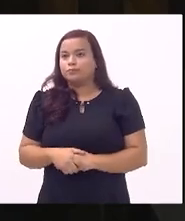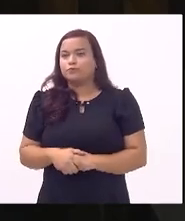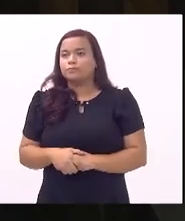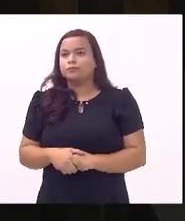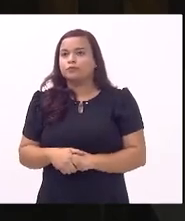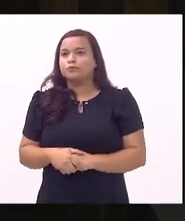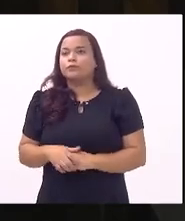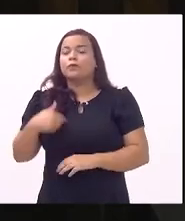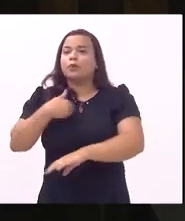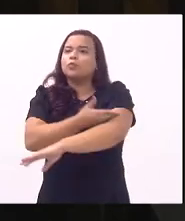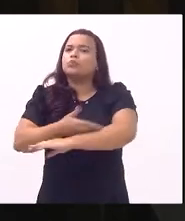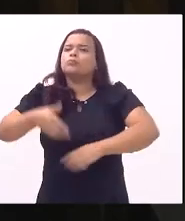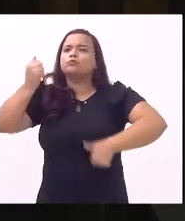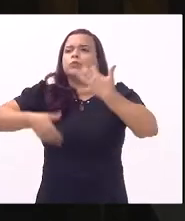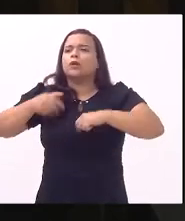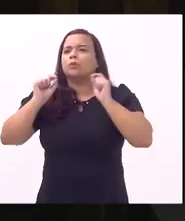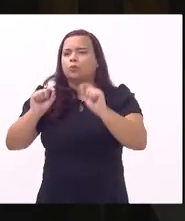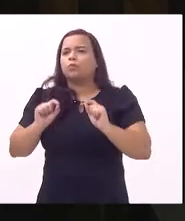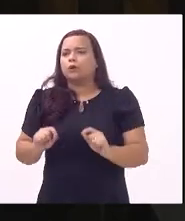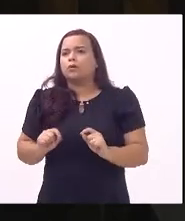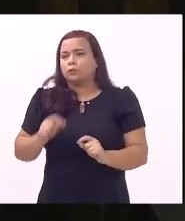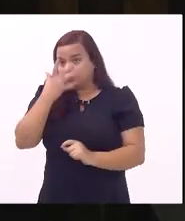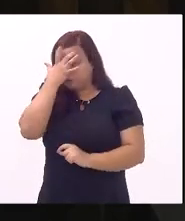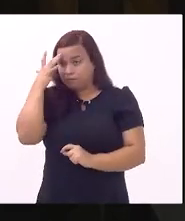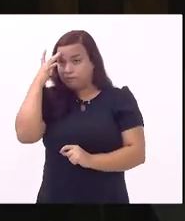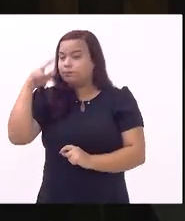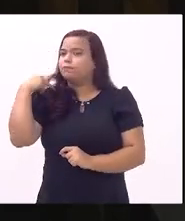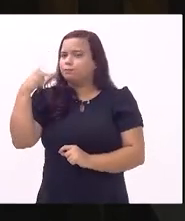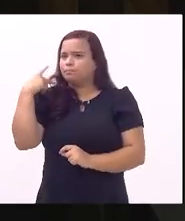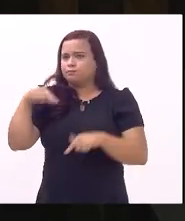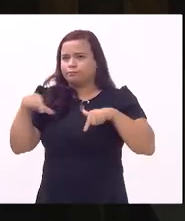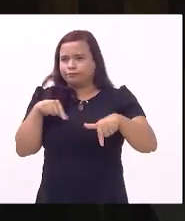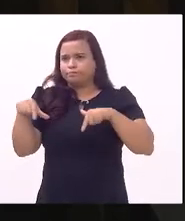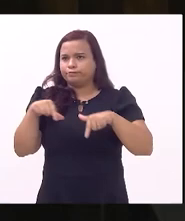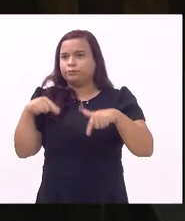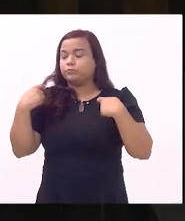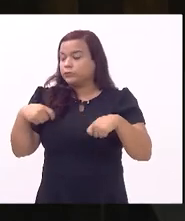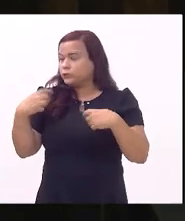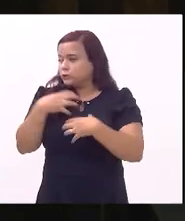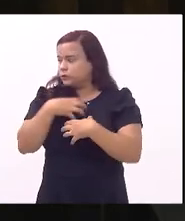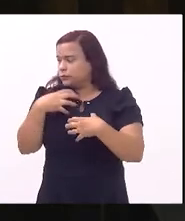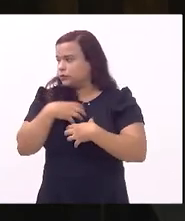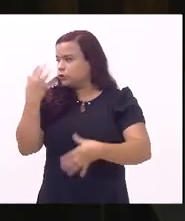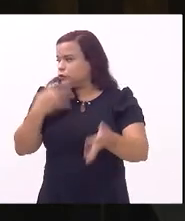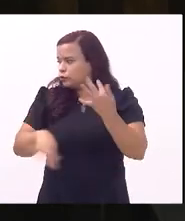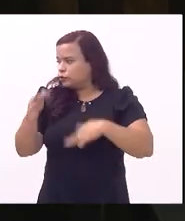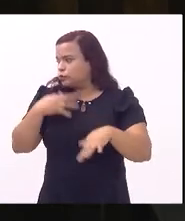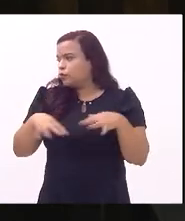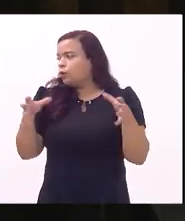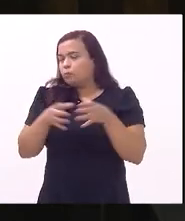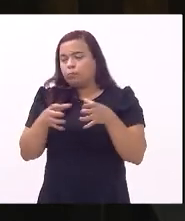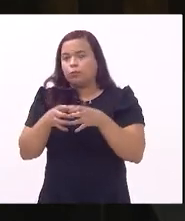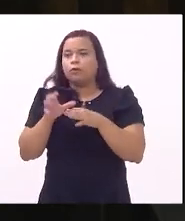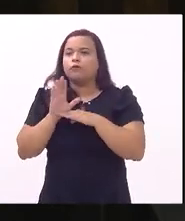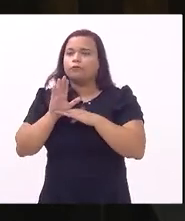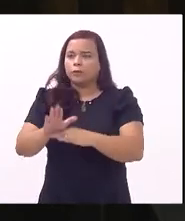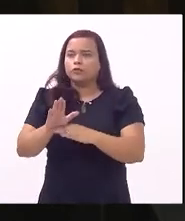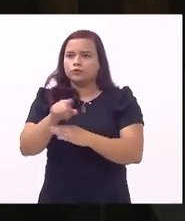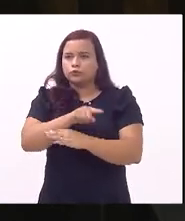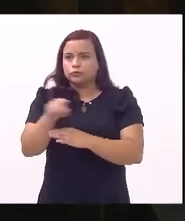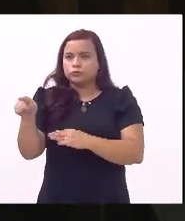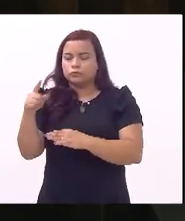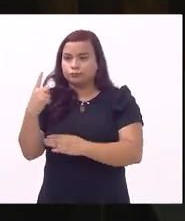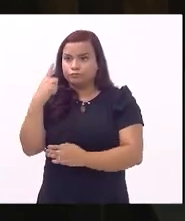eu costumo dizer que o parlamentar ele tem que sentir a dor do povo que o ajudou a se eleger